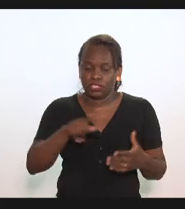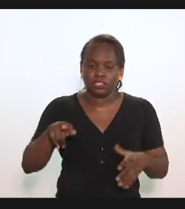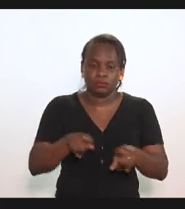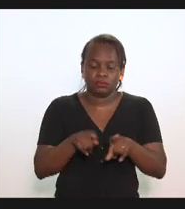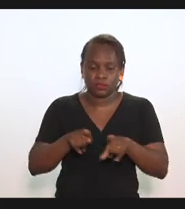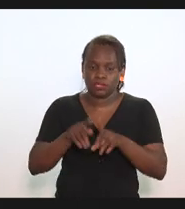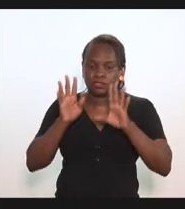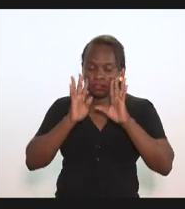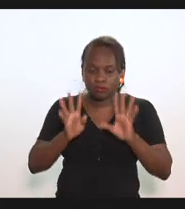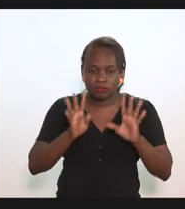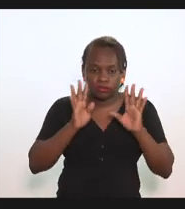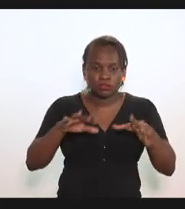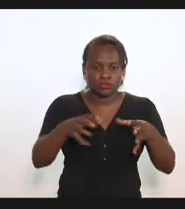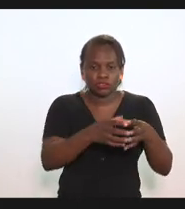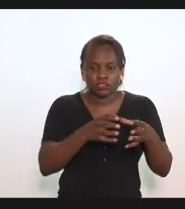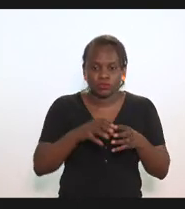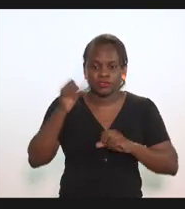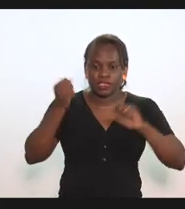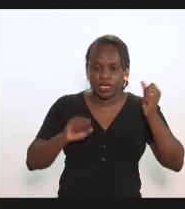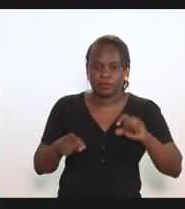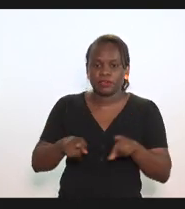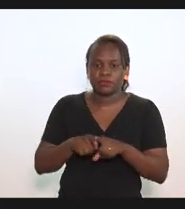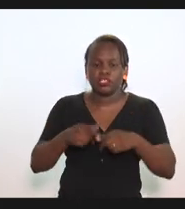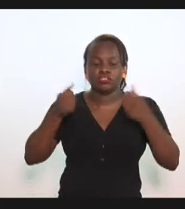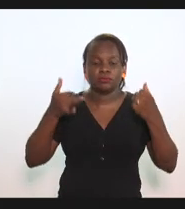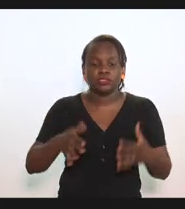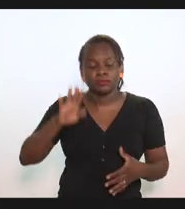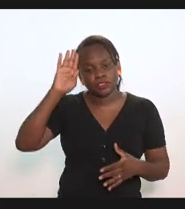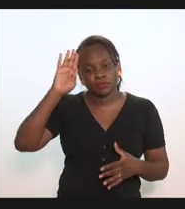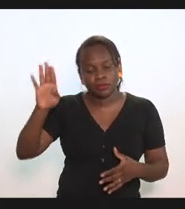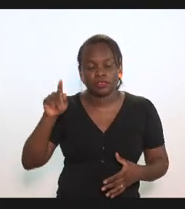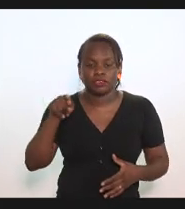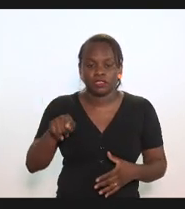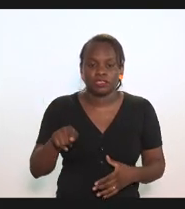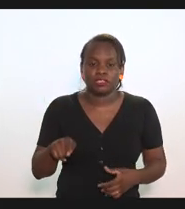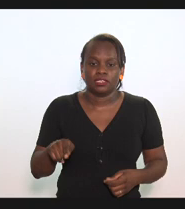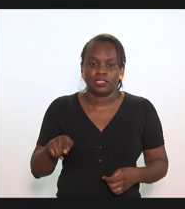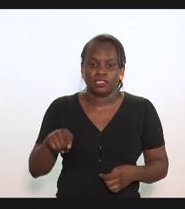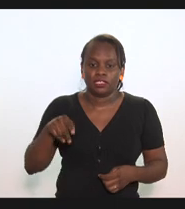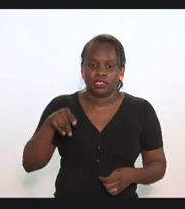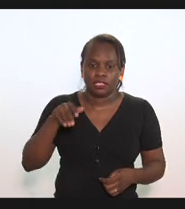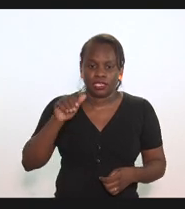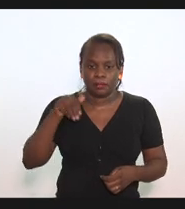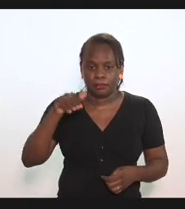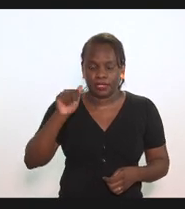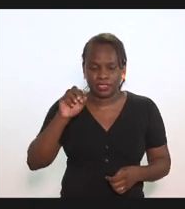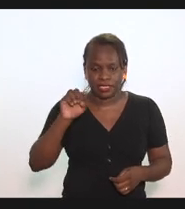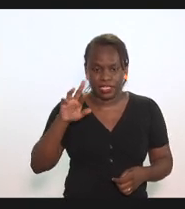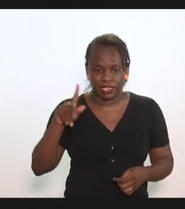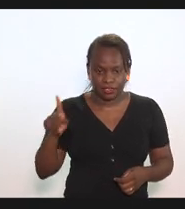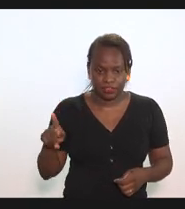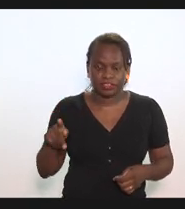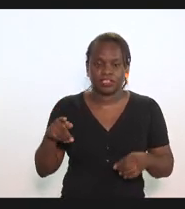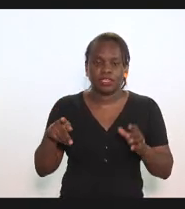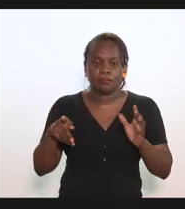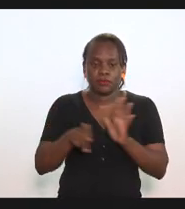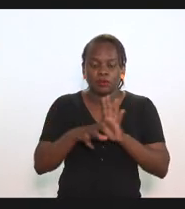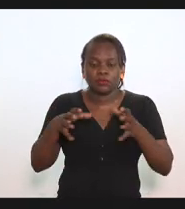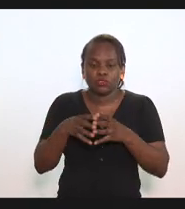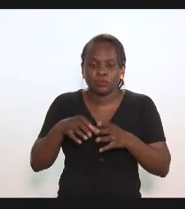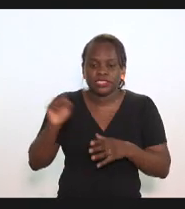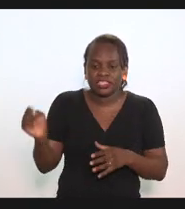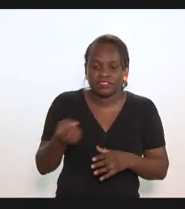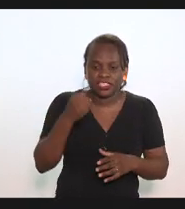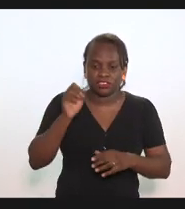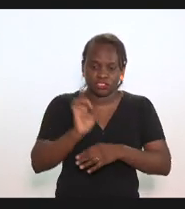os setores produtivos e eu me refiro em especial a Amacerva associação dos micro cervejeiros do estado do Rio de